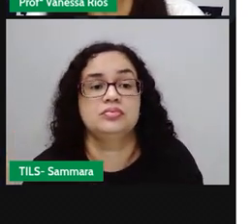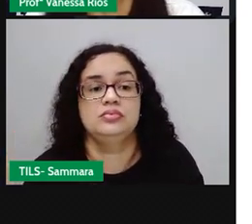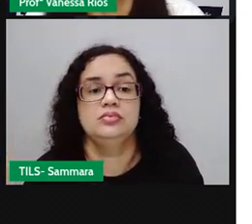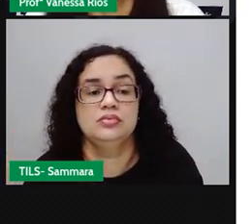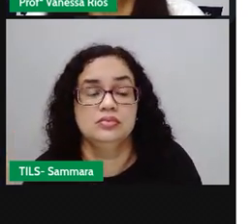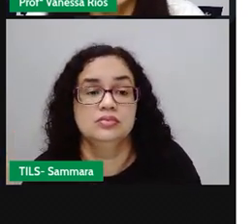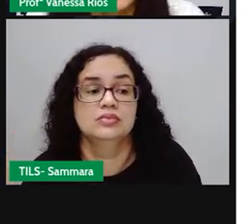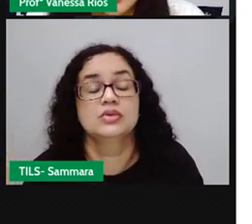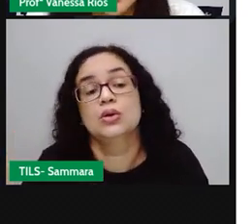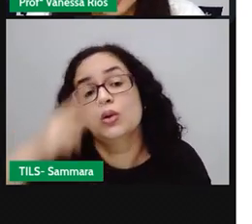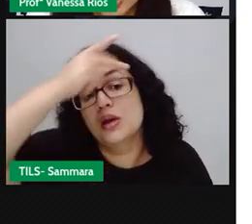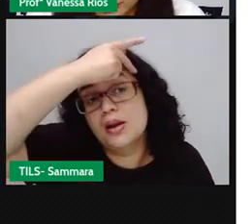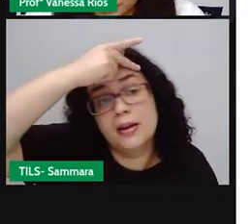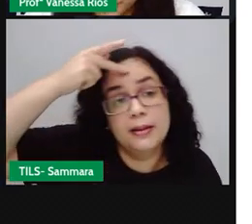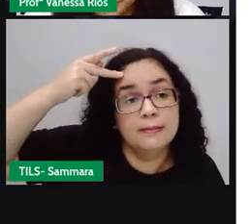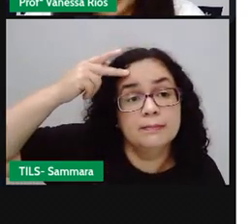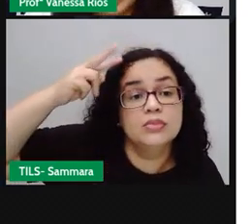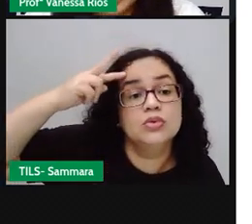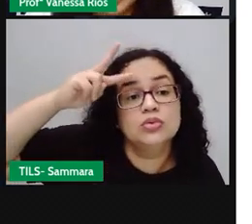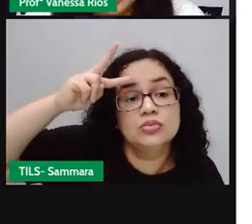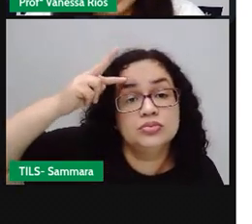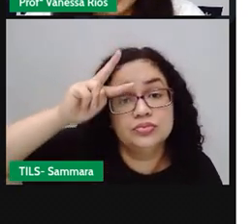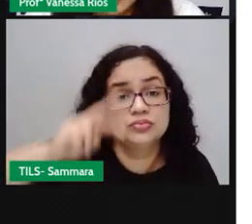como indivíduo histórico.